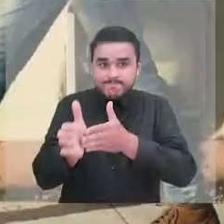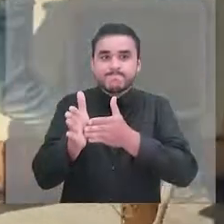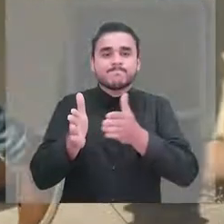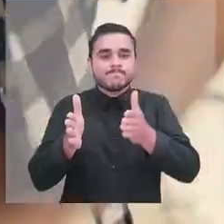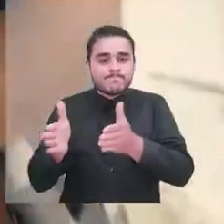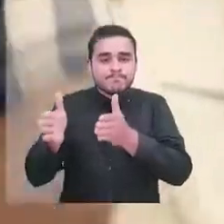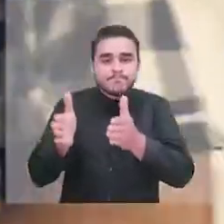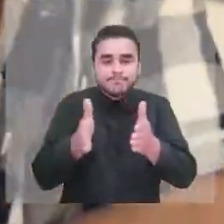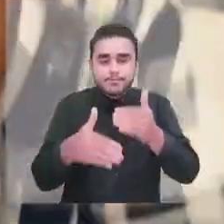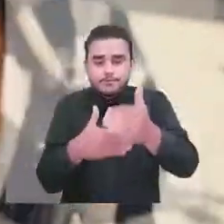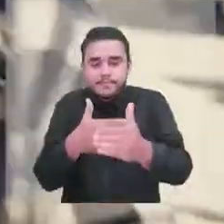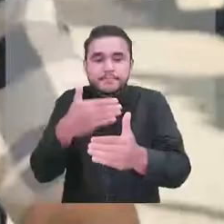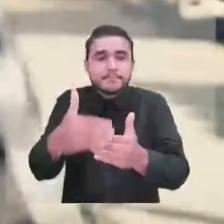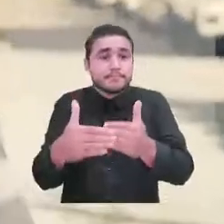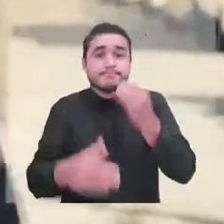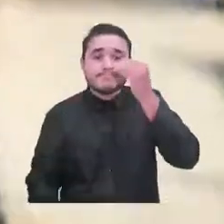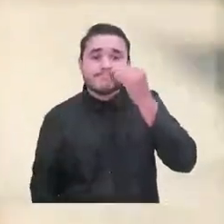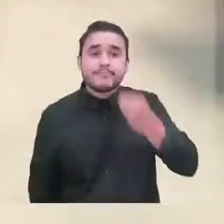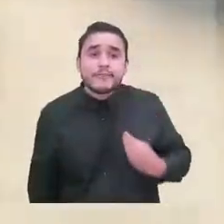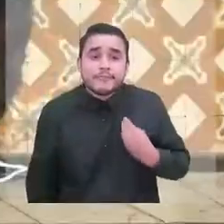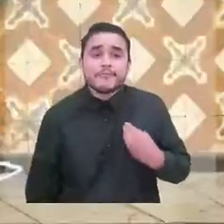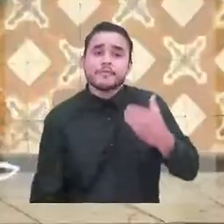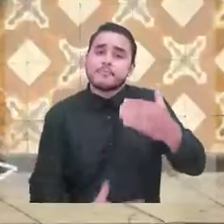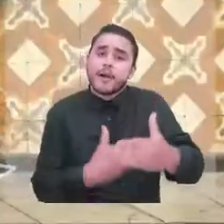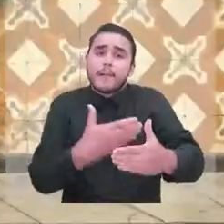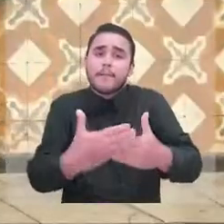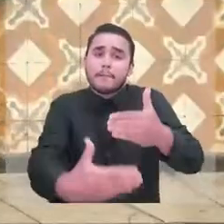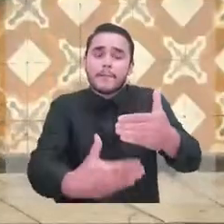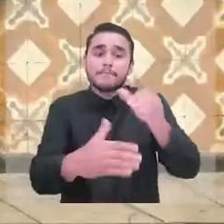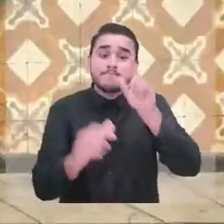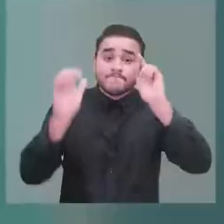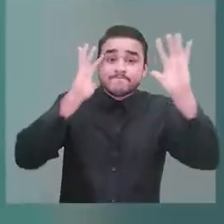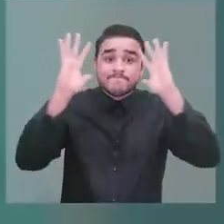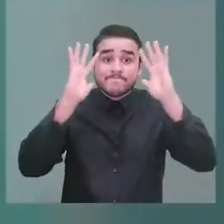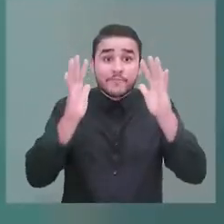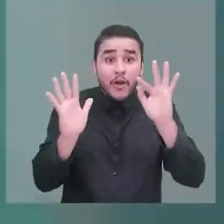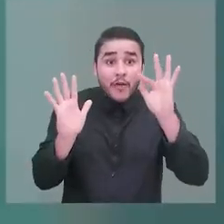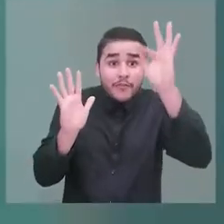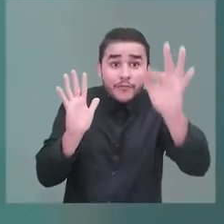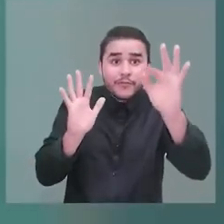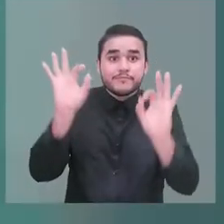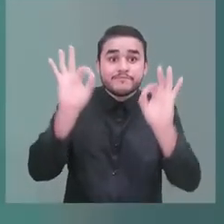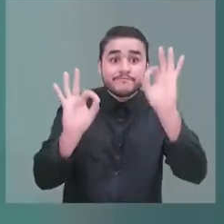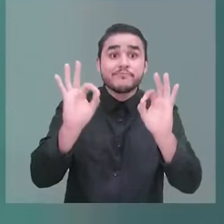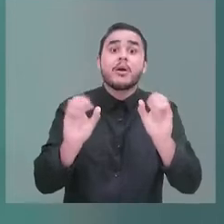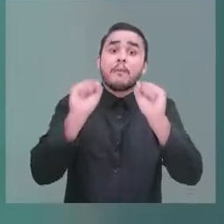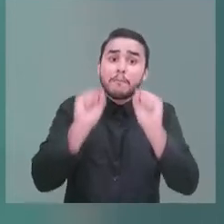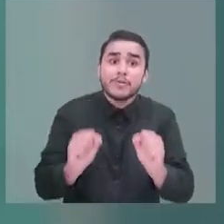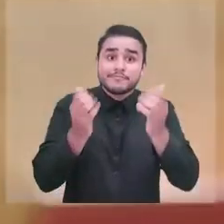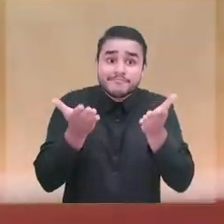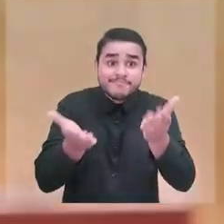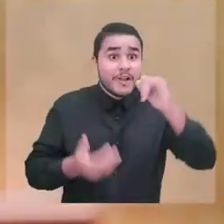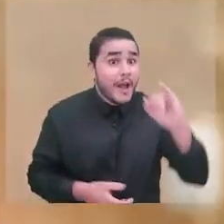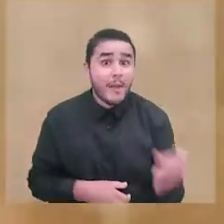Siga fazendo o seu caminho, passo a passo, vai escrevendo sua história. O futuro tá aí, na sua frente,